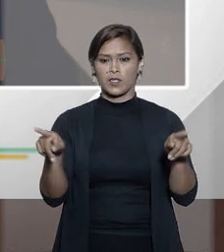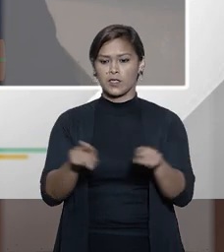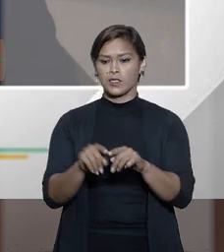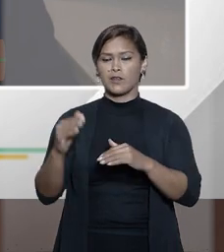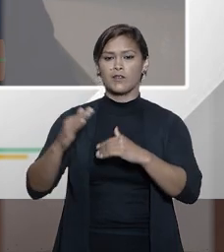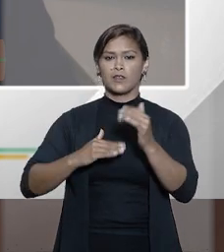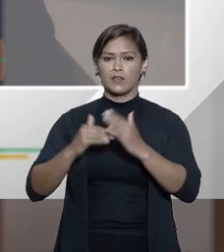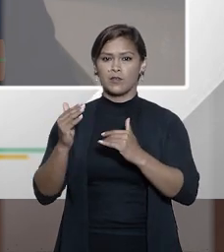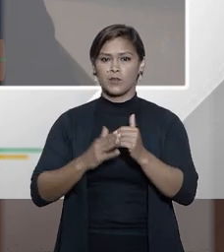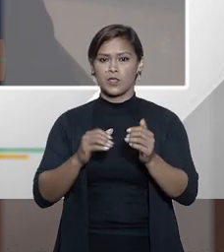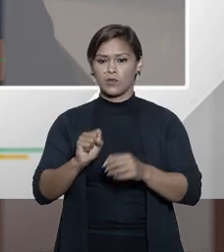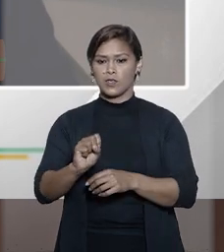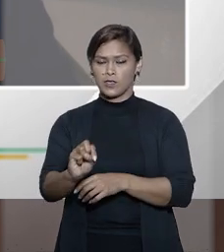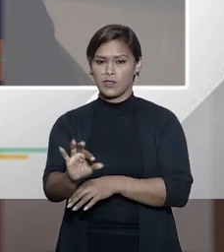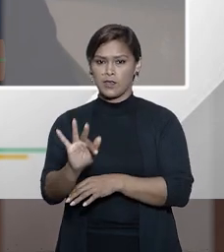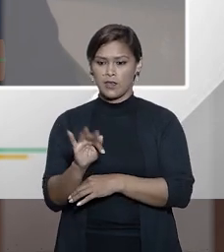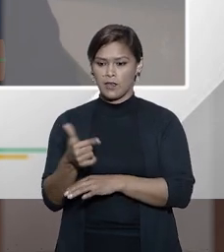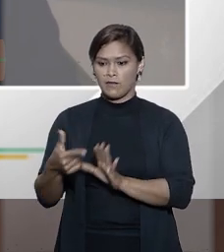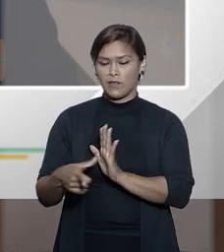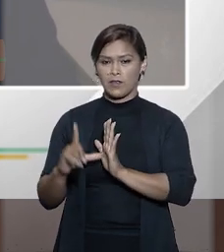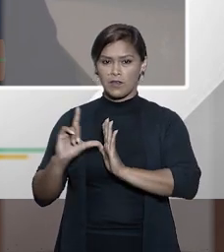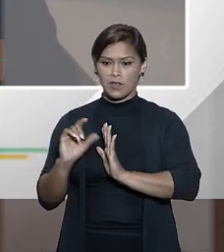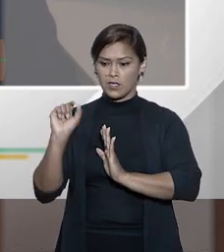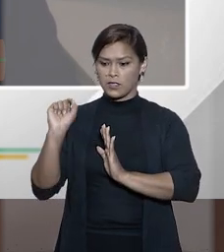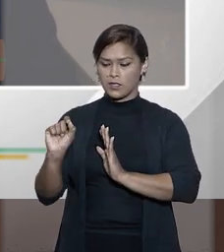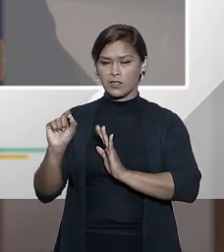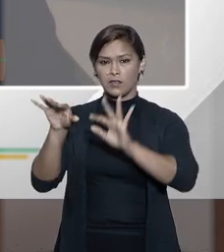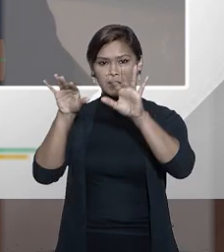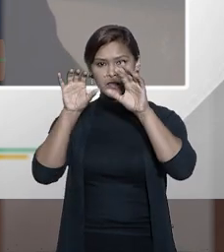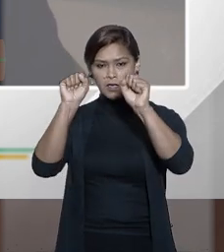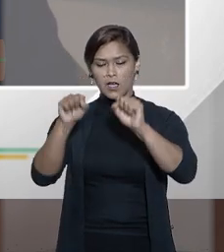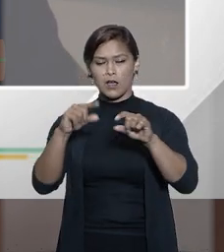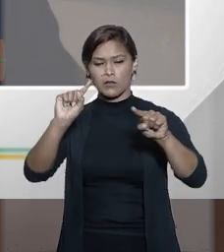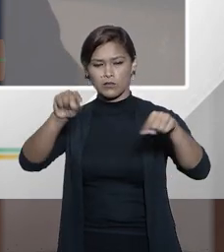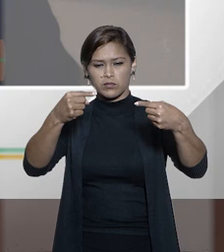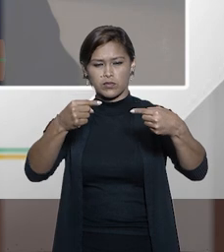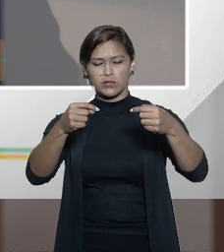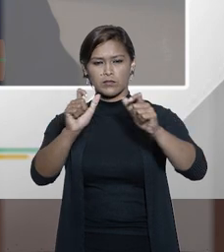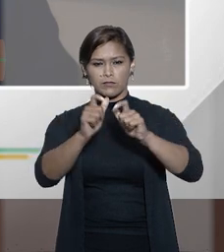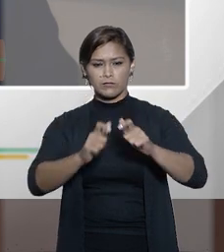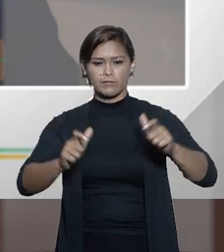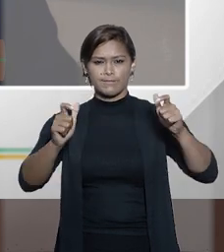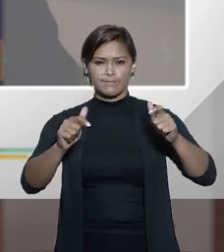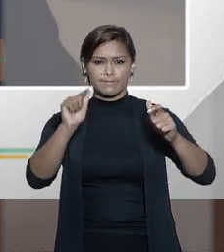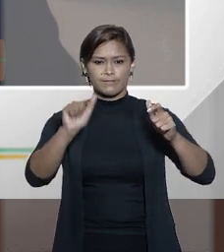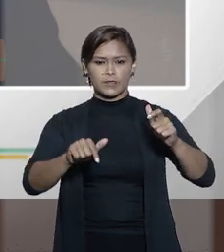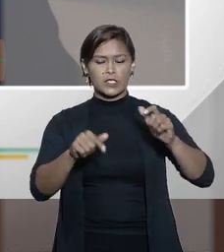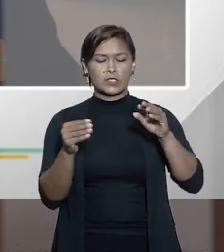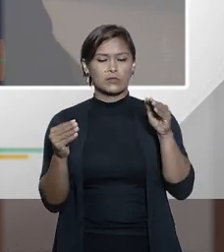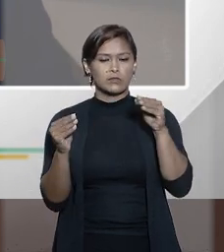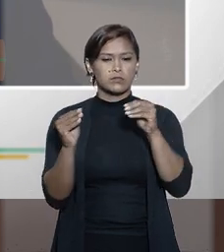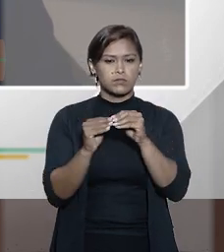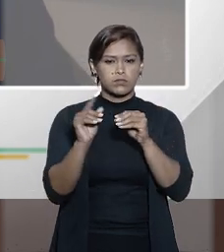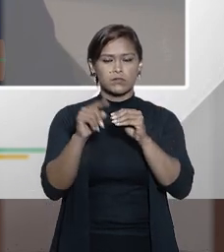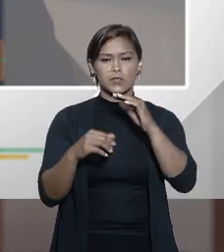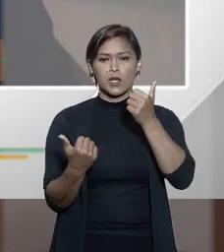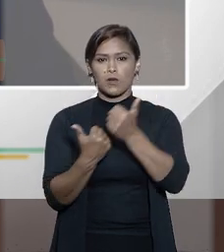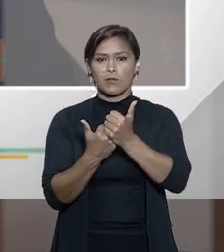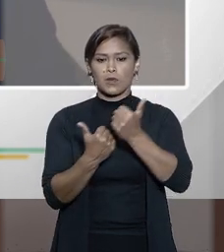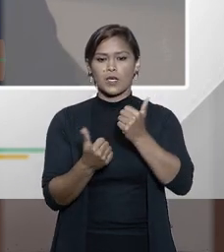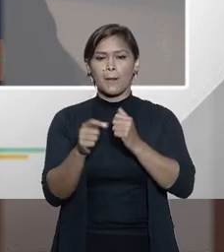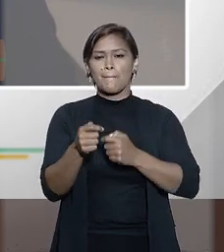na competência do Supremo Tribunal Federal, nós enfrentávamos um cenário de grande restrição da